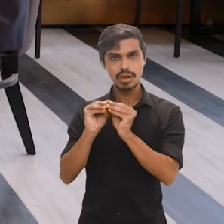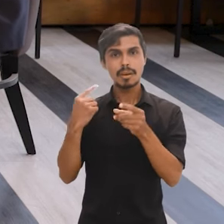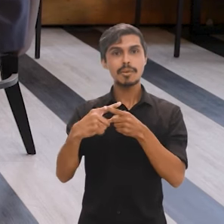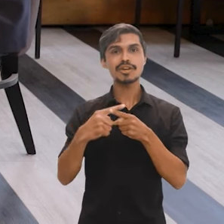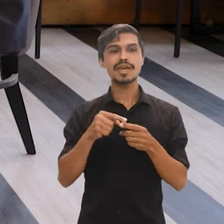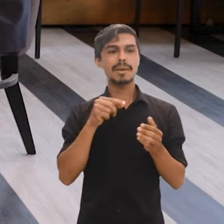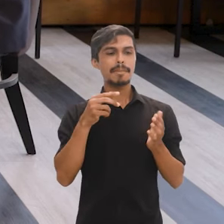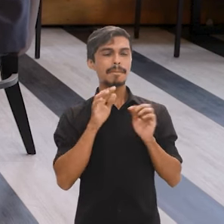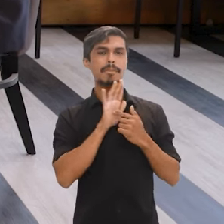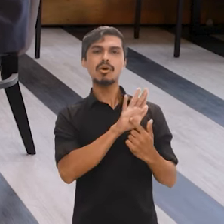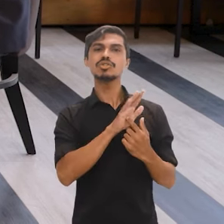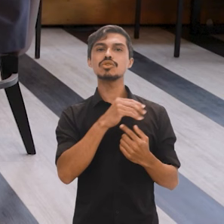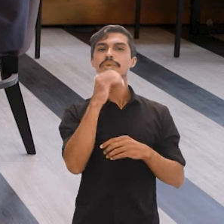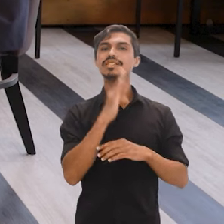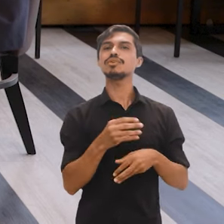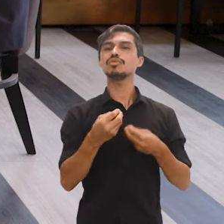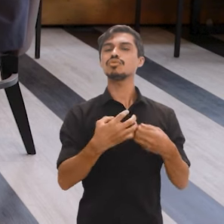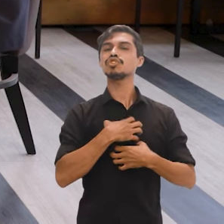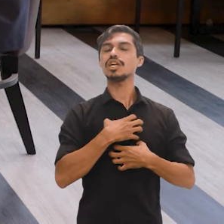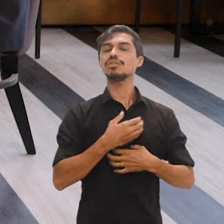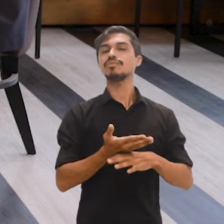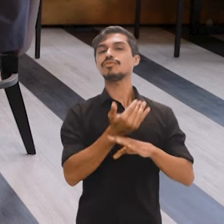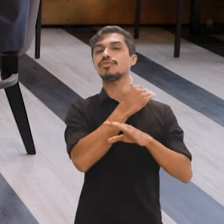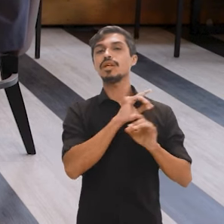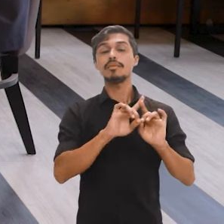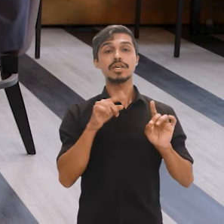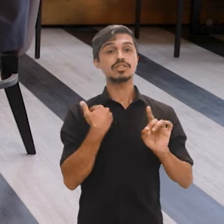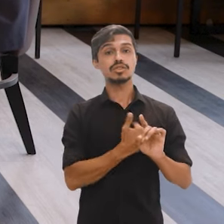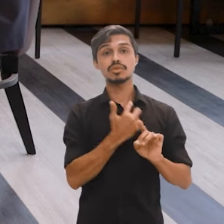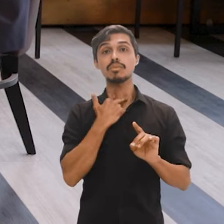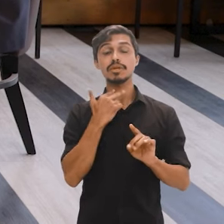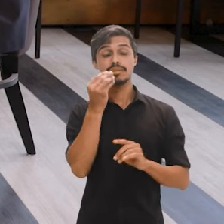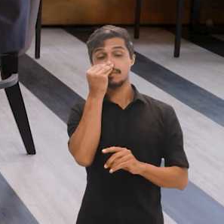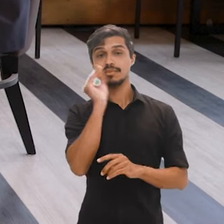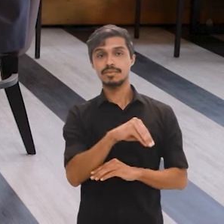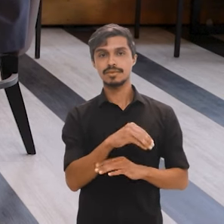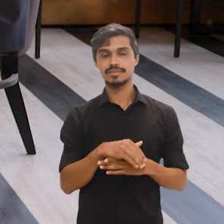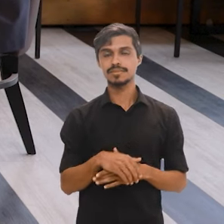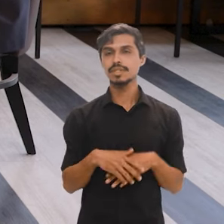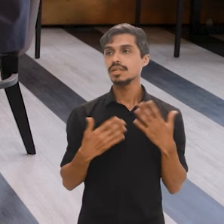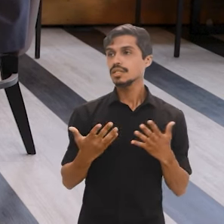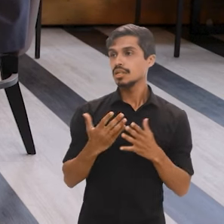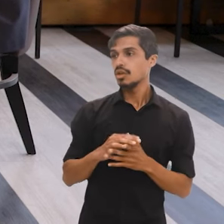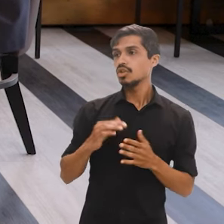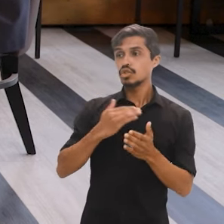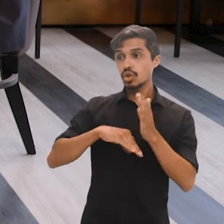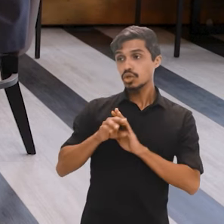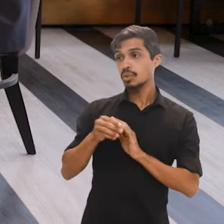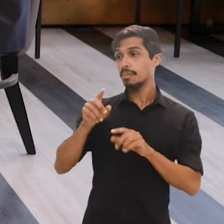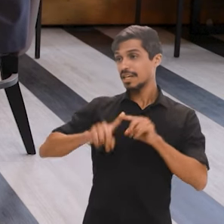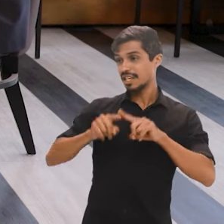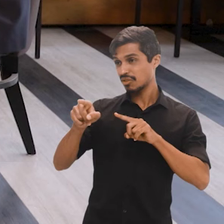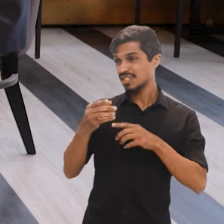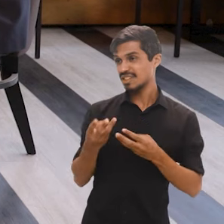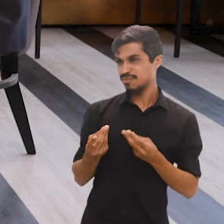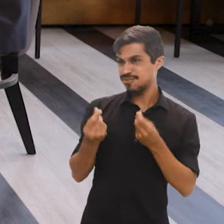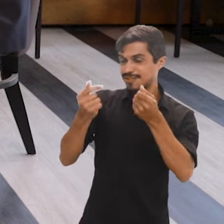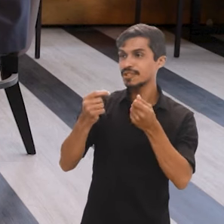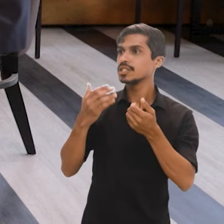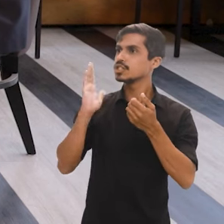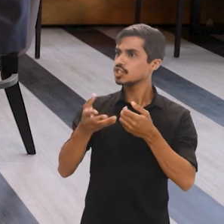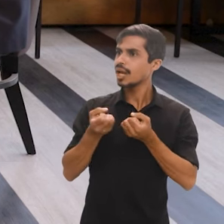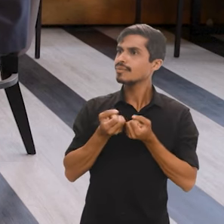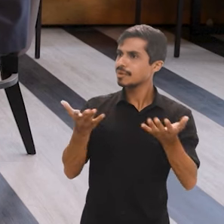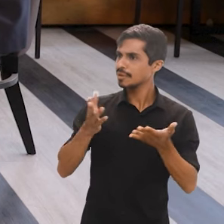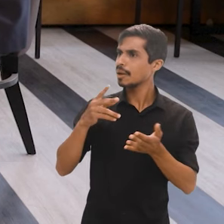Brasil do que era um período que já ficou para trás, mas a gente não pode esquecer de onde nós viemos. Inclusive, todo esse material riquíssimo que o senhor está falando está